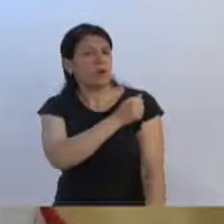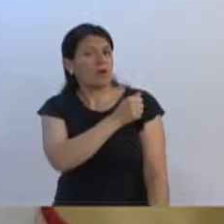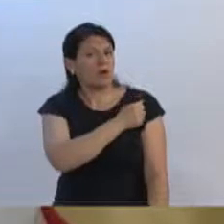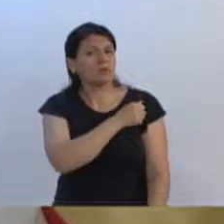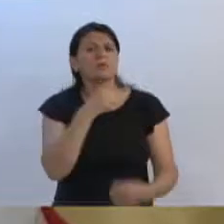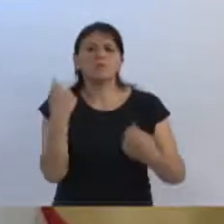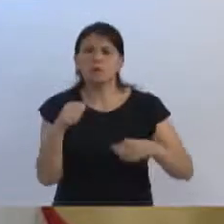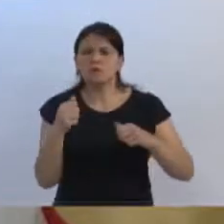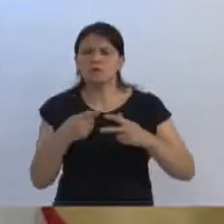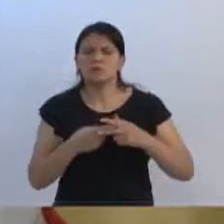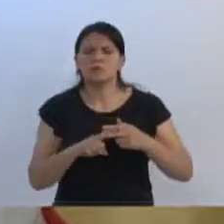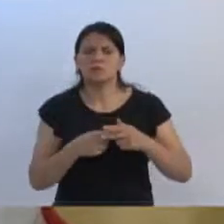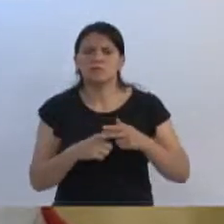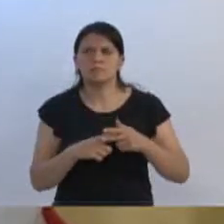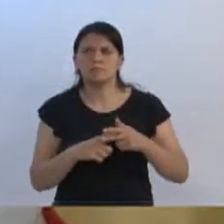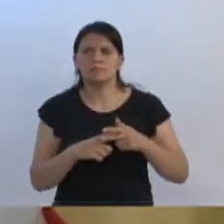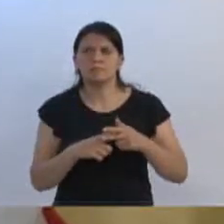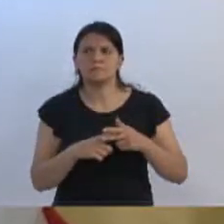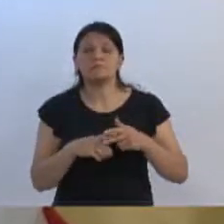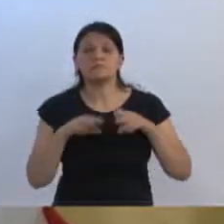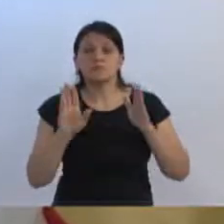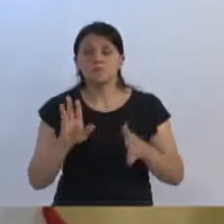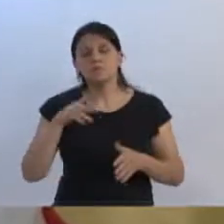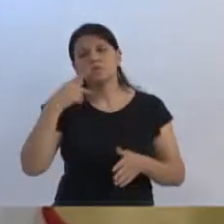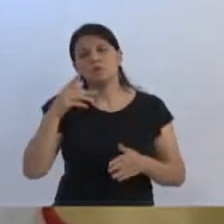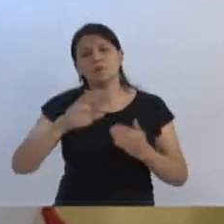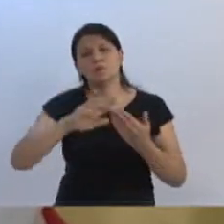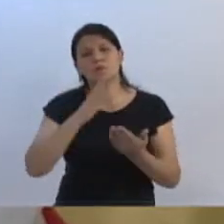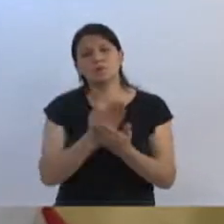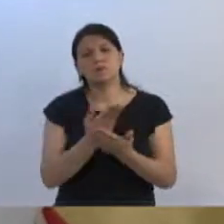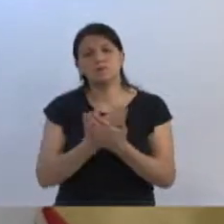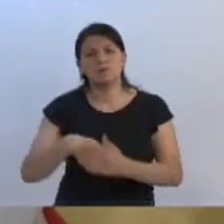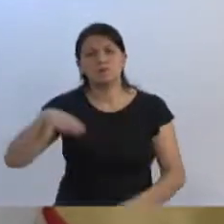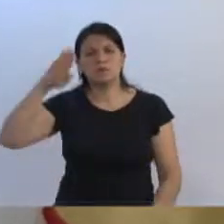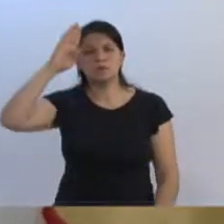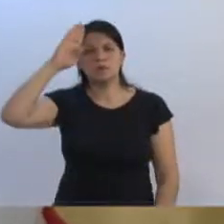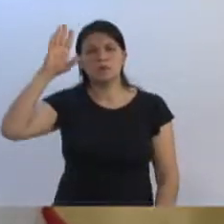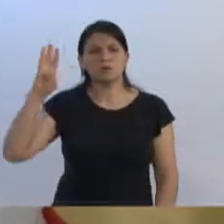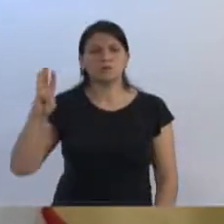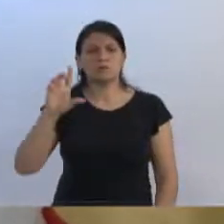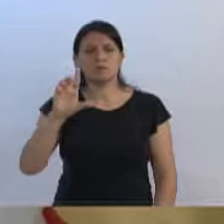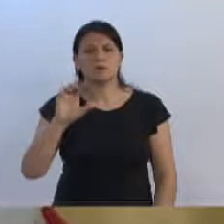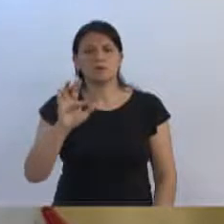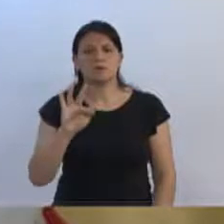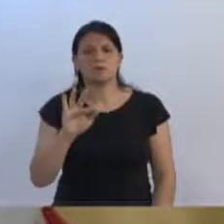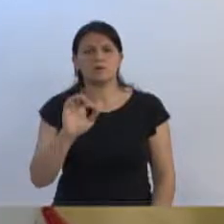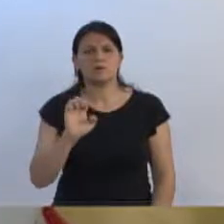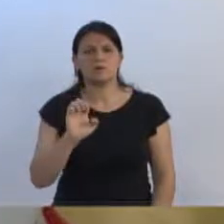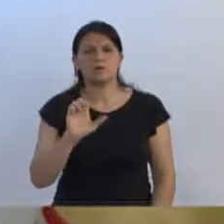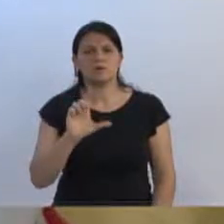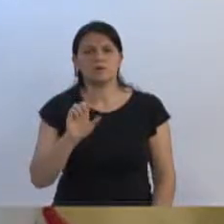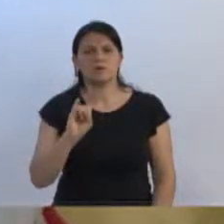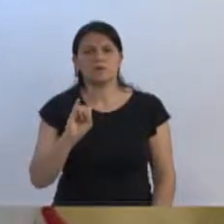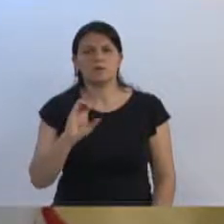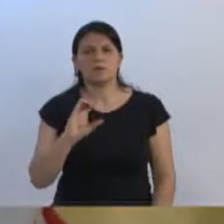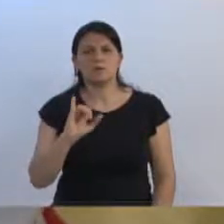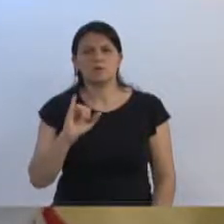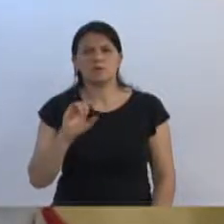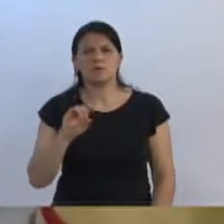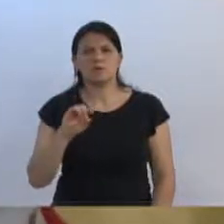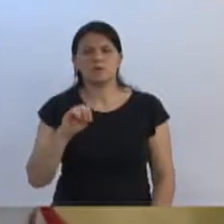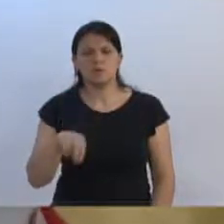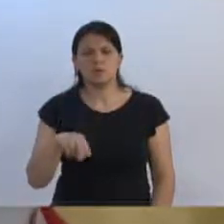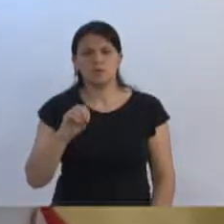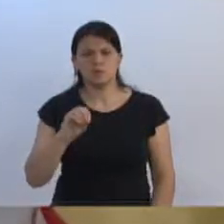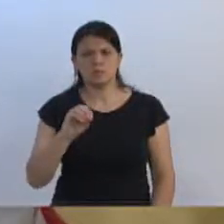de reforma. Estou falando, venho hoje falar aqui da escola militar de Blumenau Feliciano Nunes Pires, o antigo Pedro